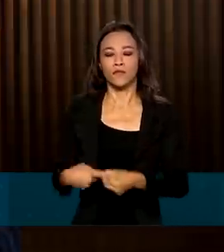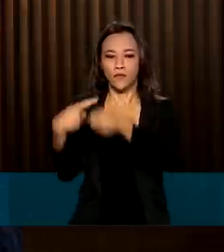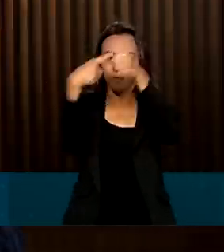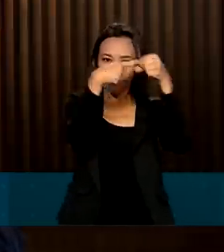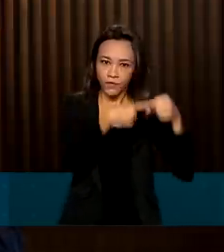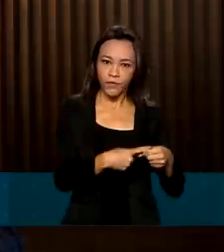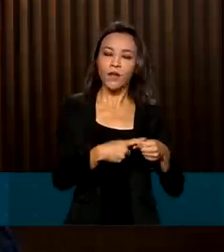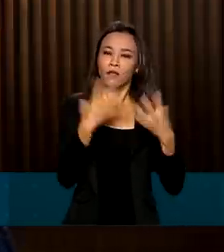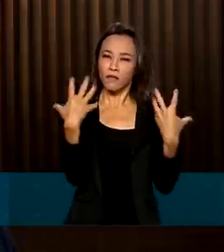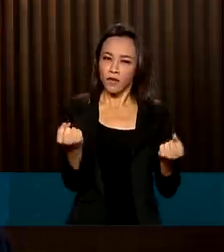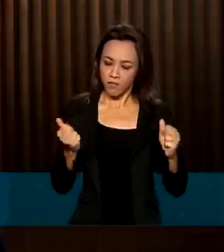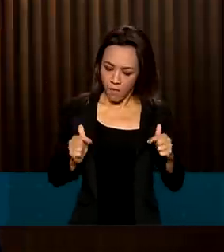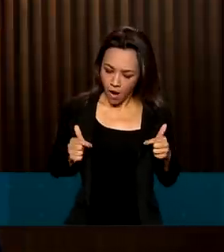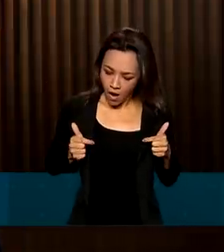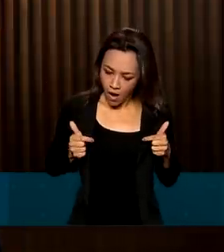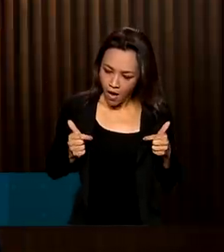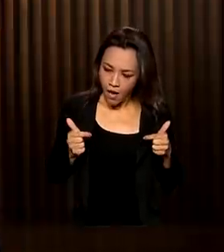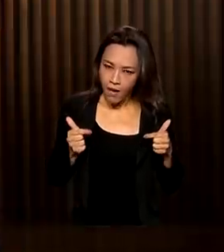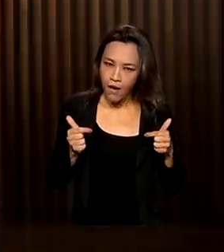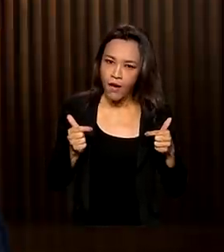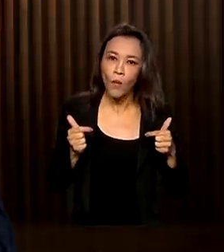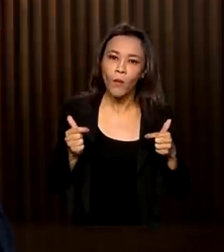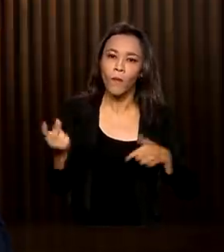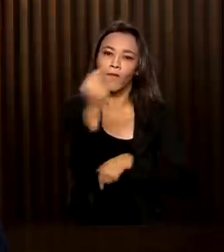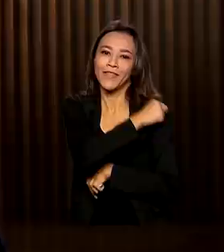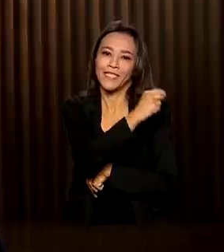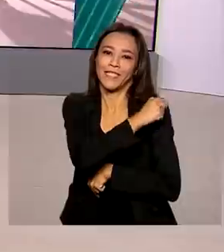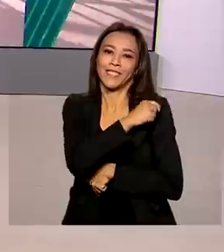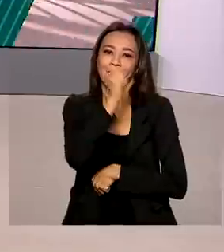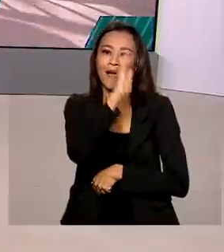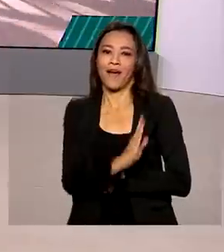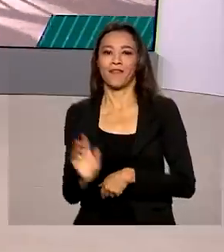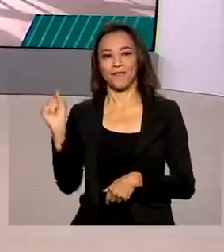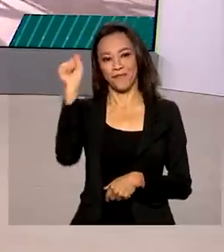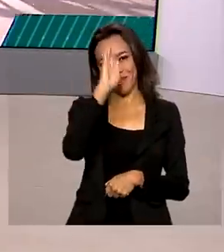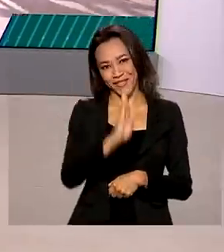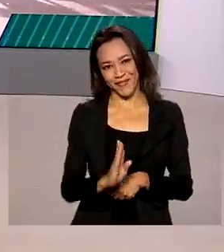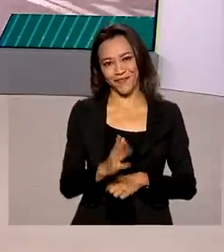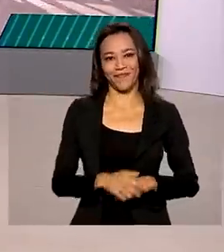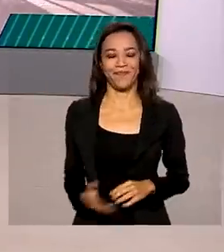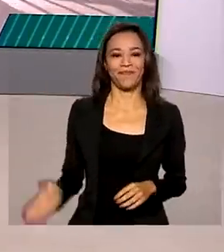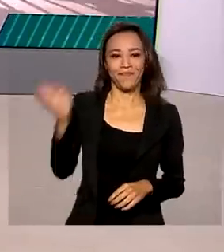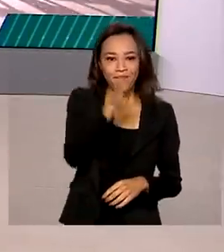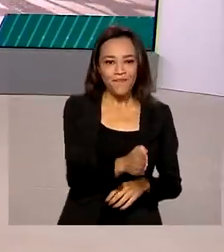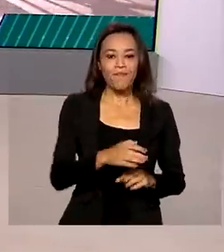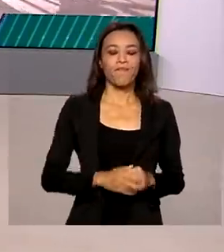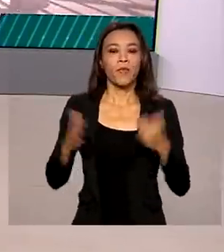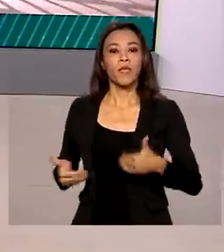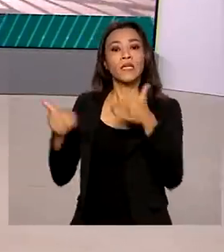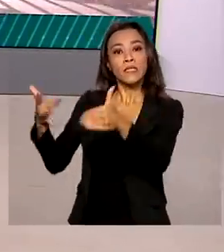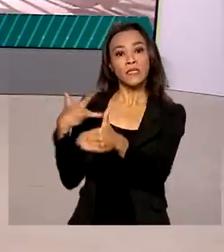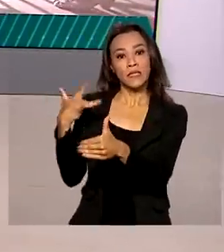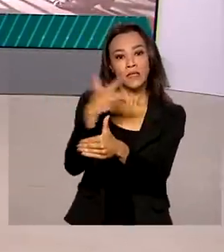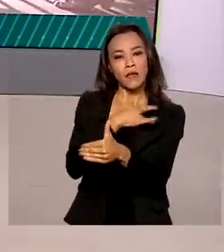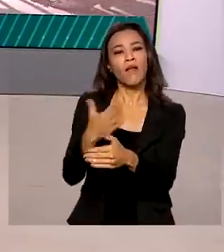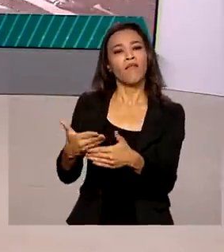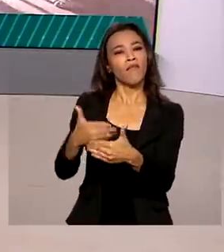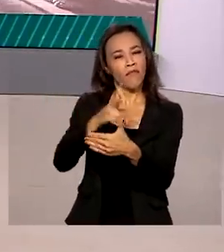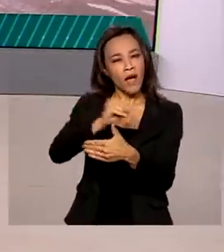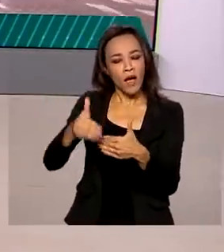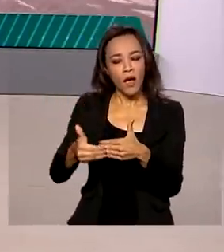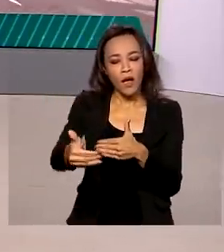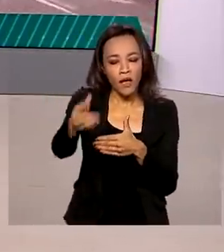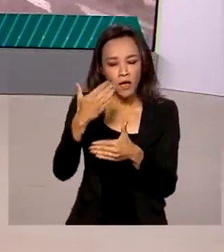seguiremos avançando a vacinação em todo o país. E o Ministério da Saúde vai iniciar um estudo para